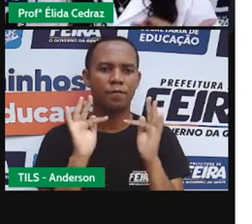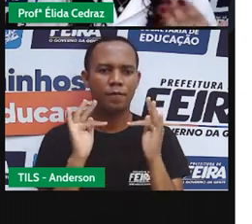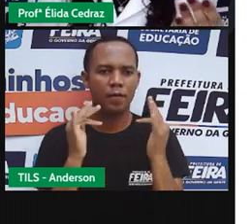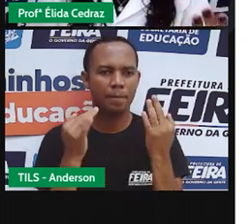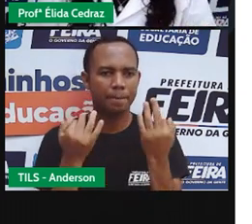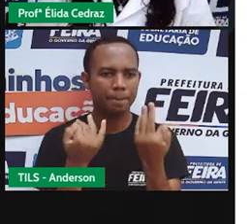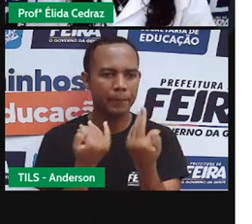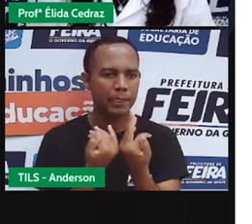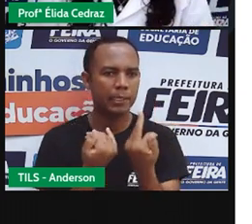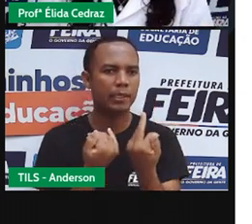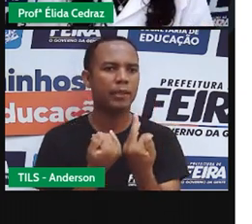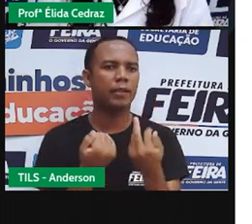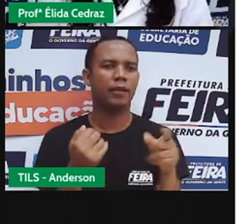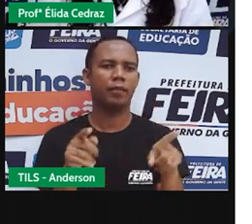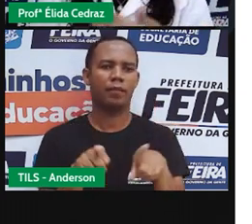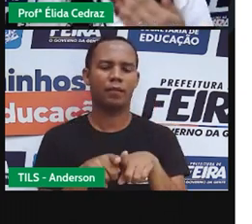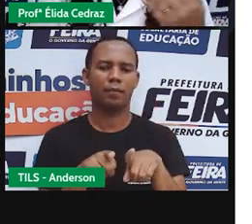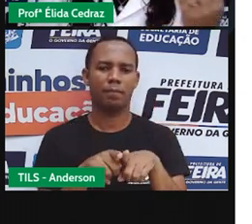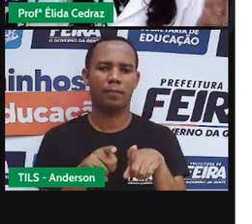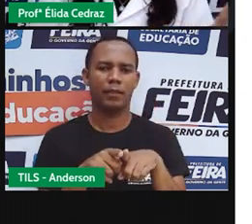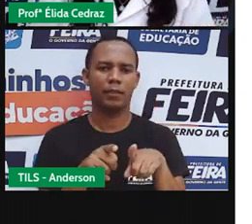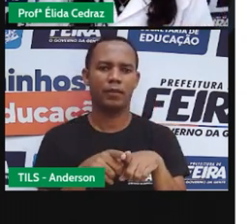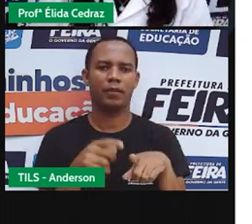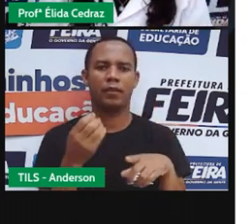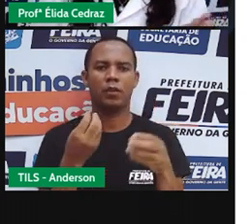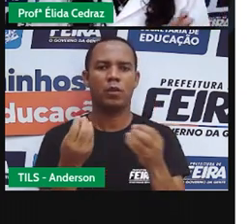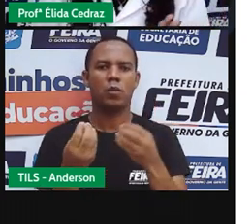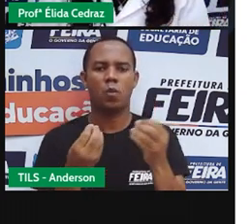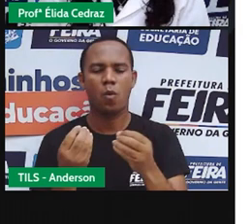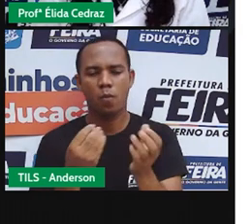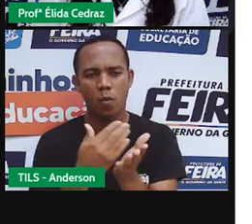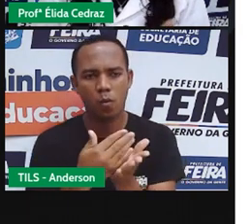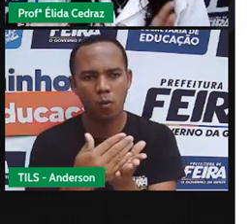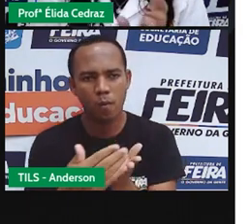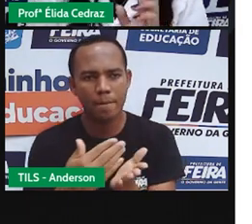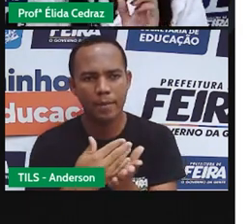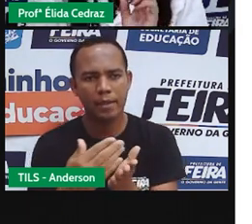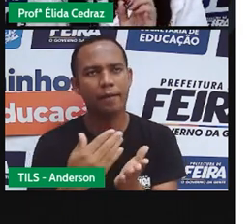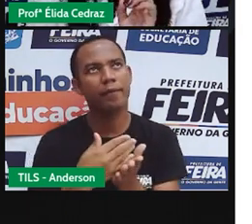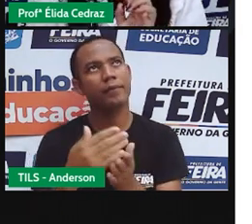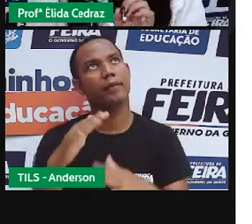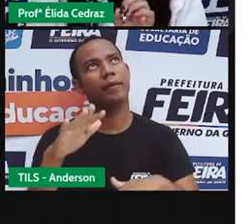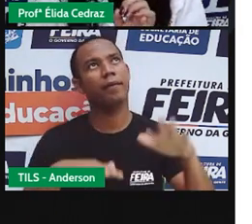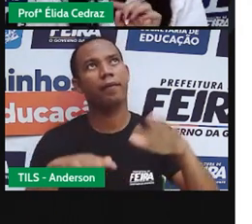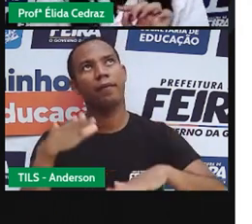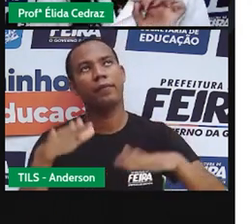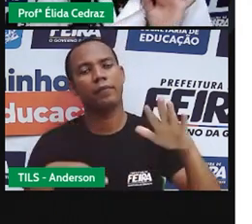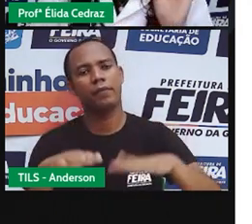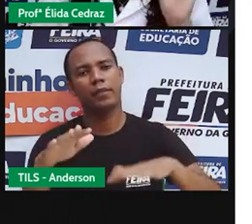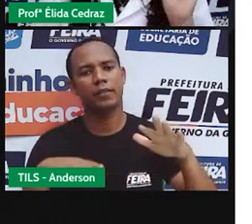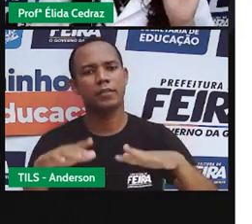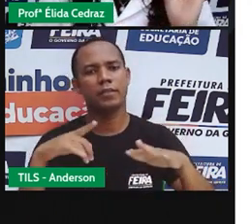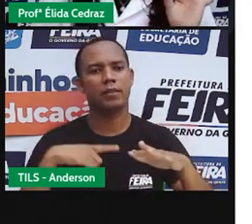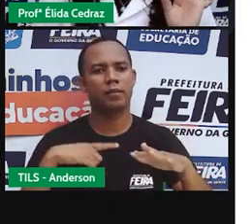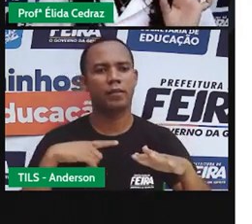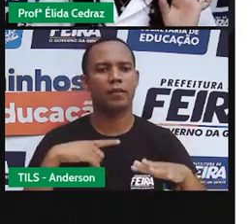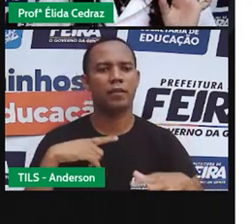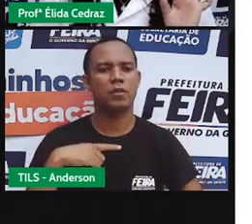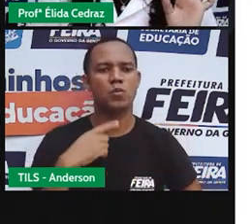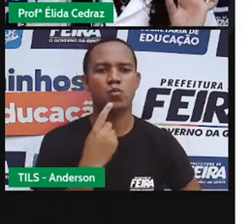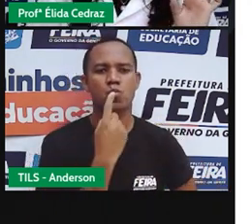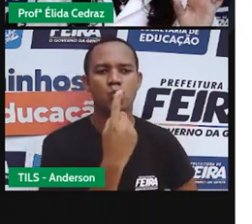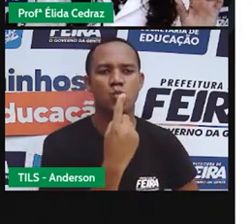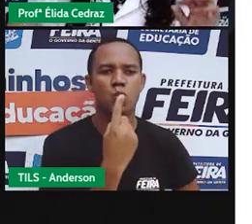As famílias das sílabas, que é consoante com a vogal, às vezes tem uma